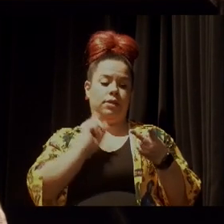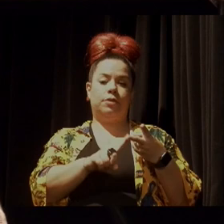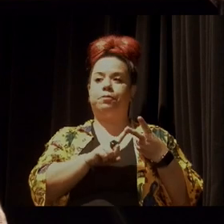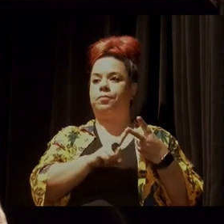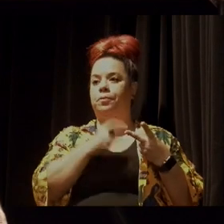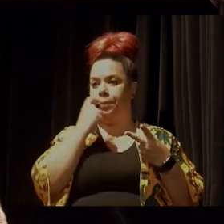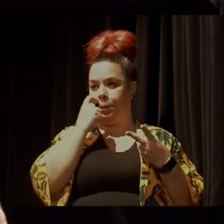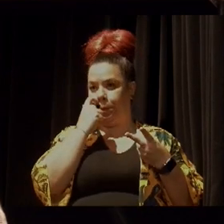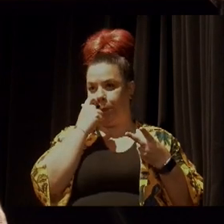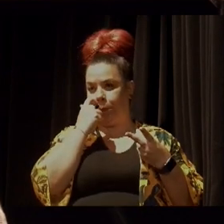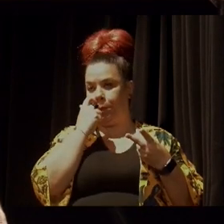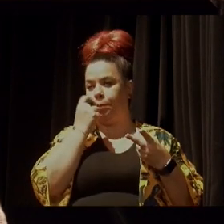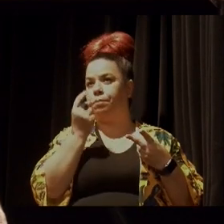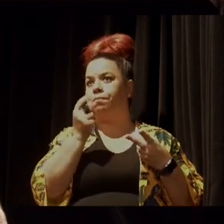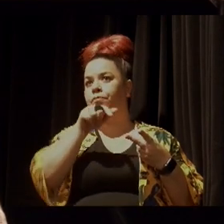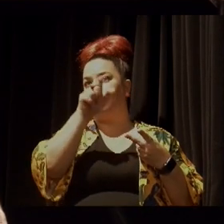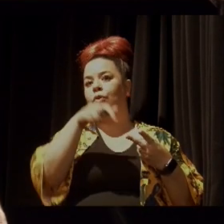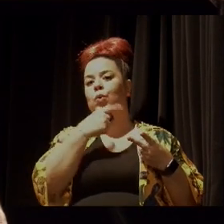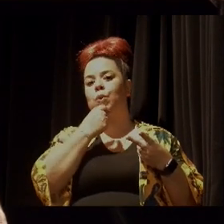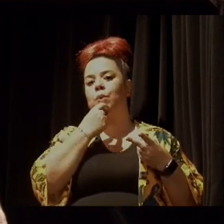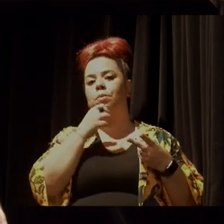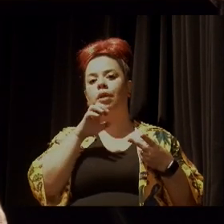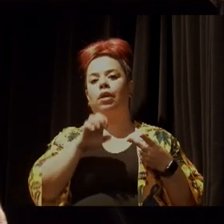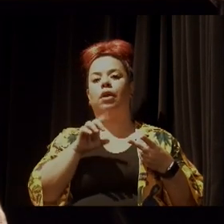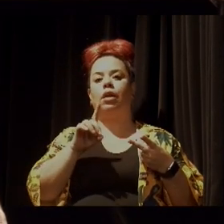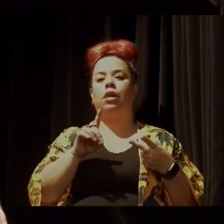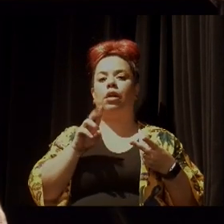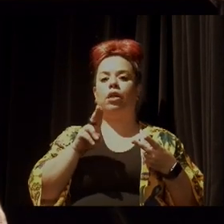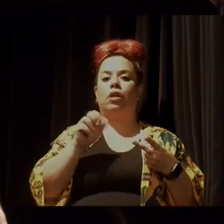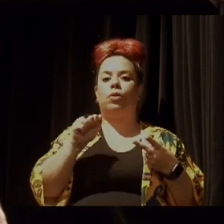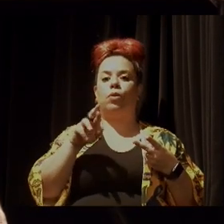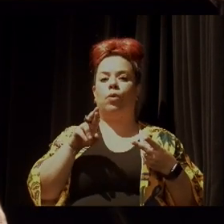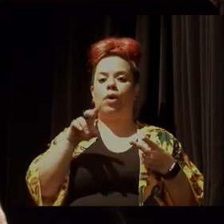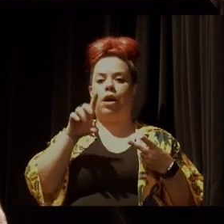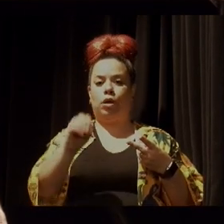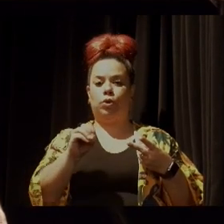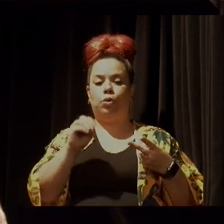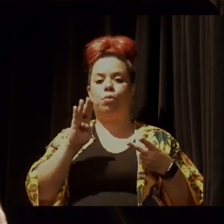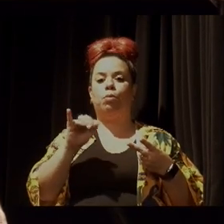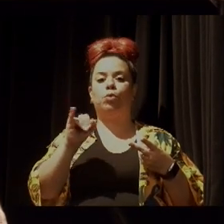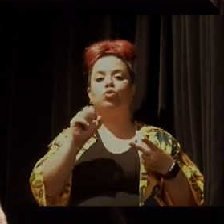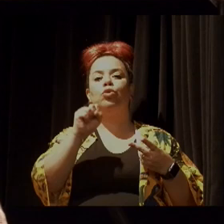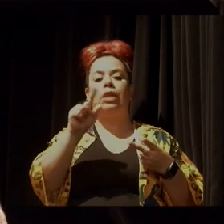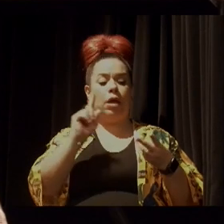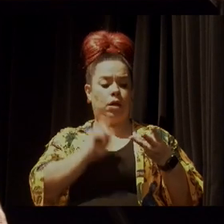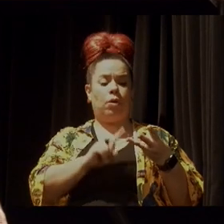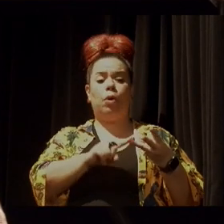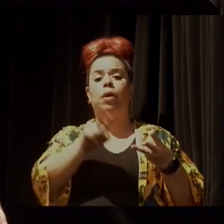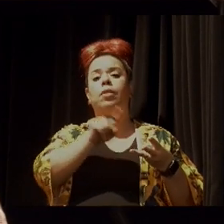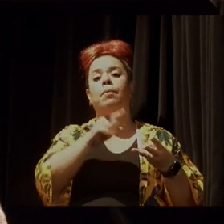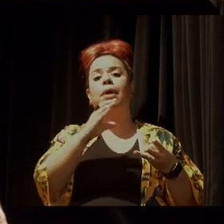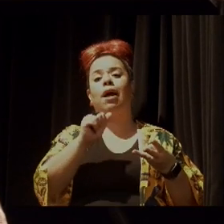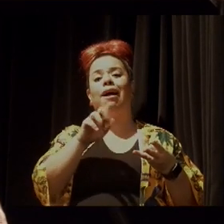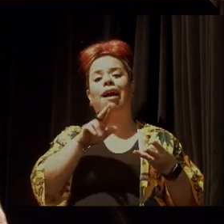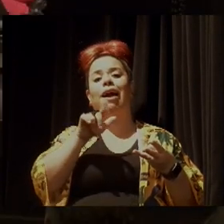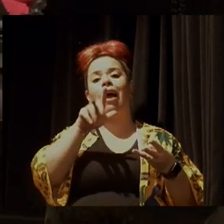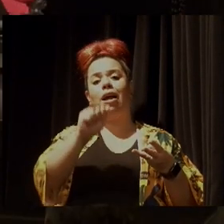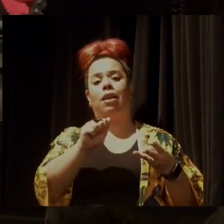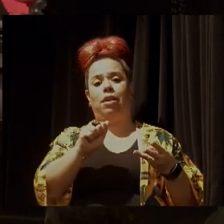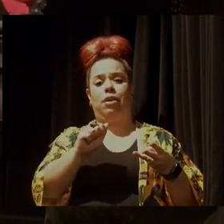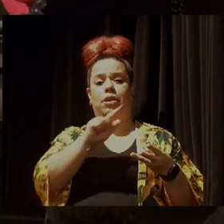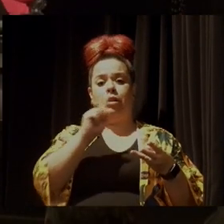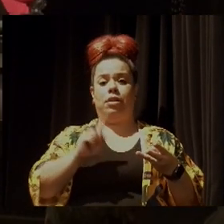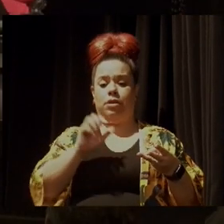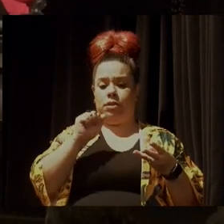aquele Eduardo Bolsonaro, a Carla Zambelli. E a gente